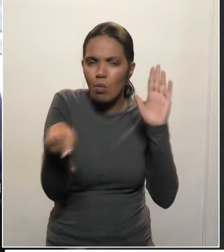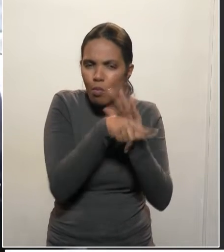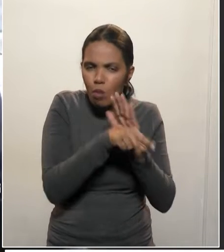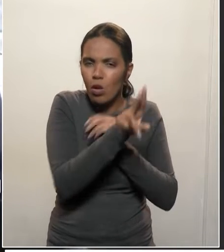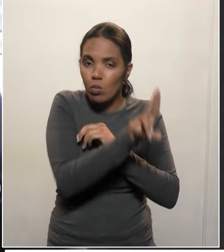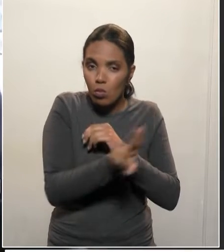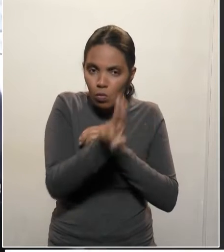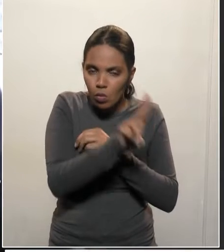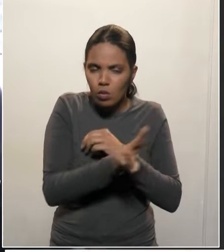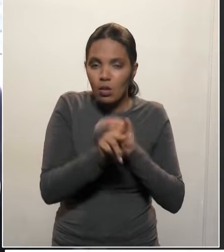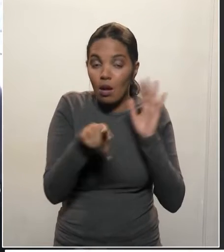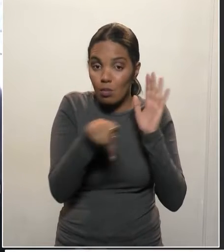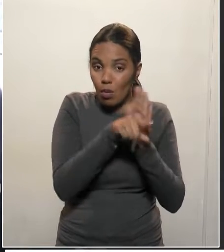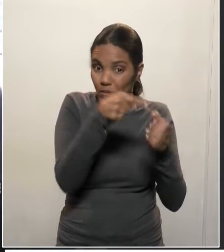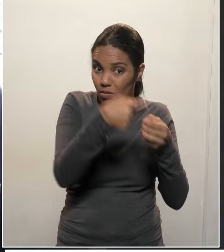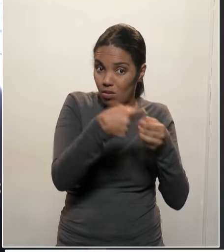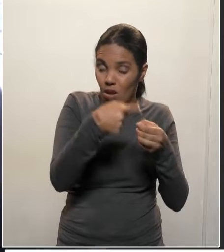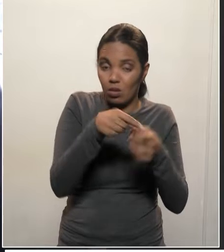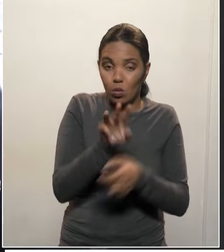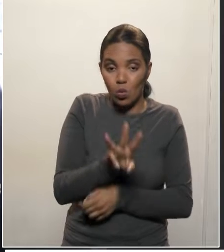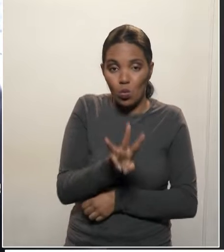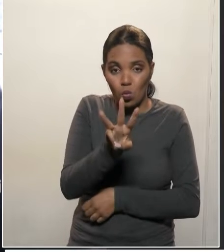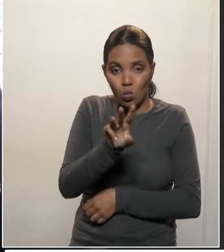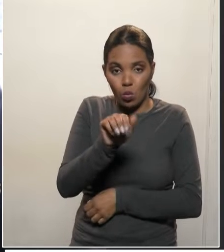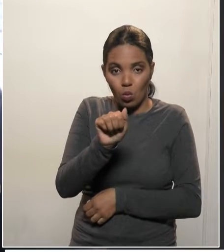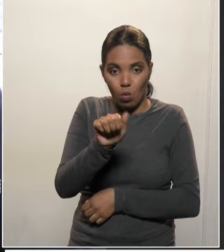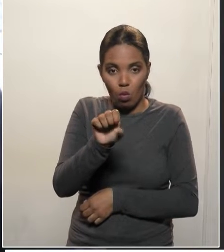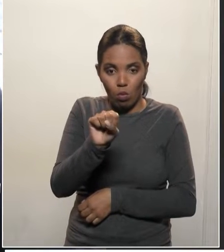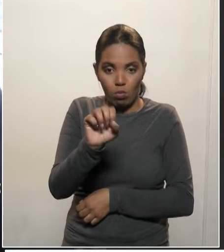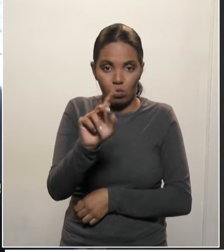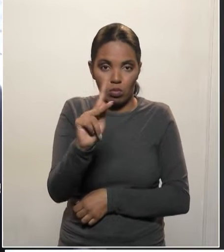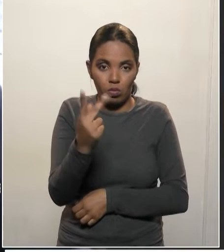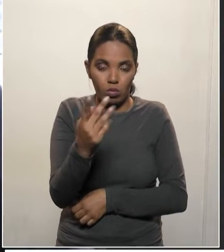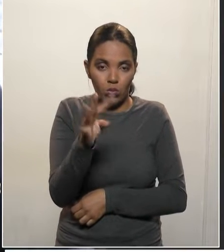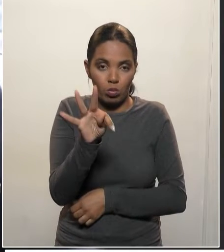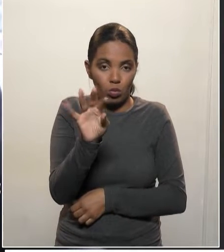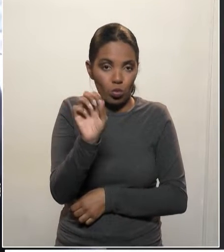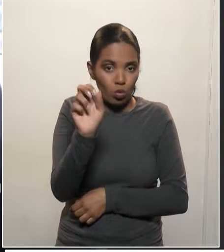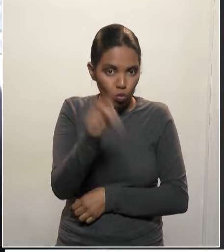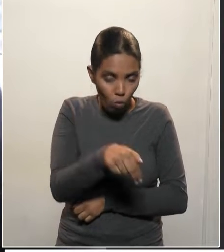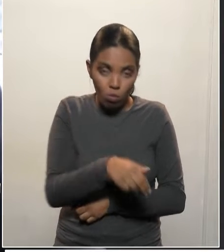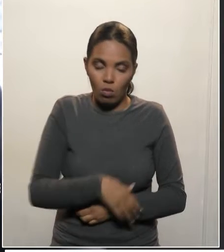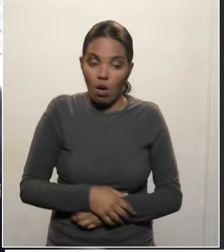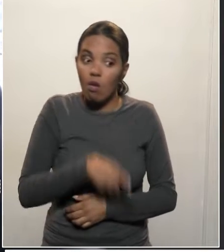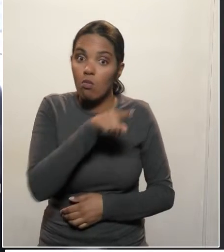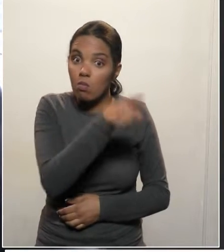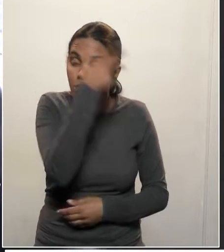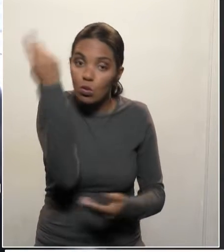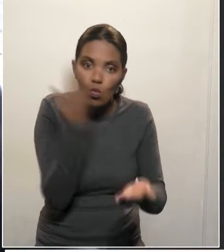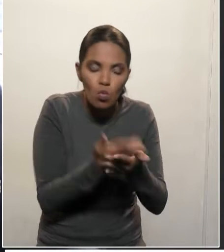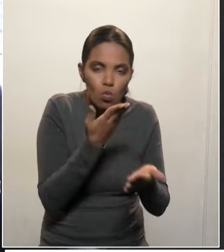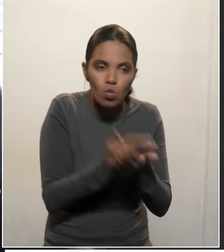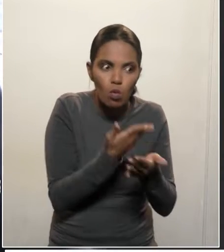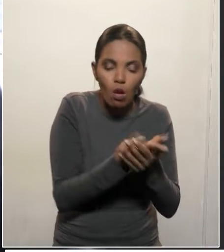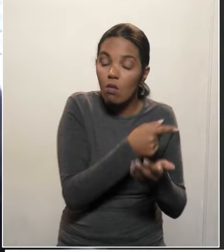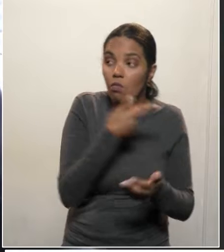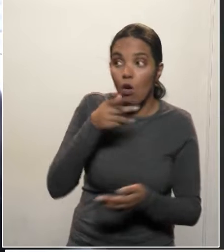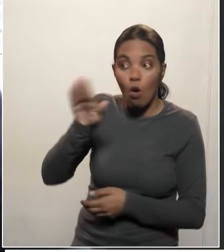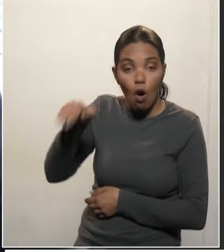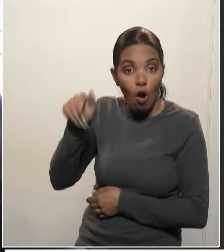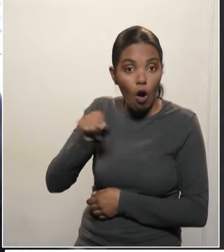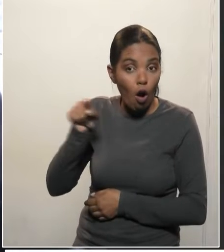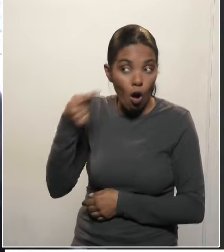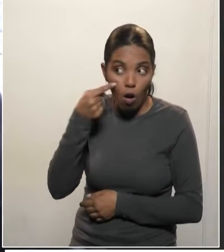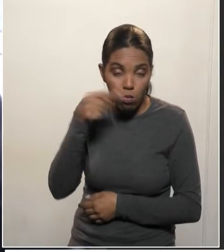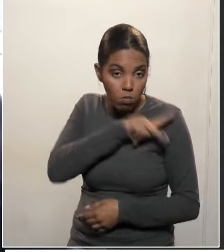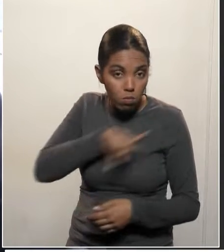Universidade de Washington, que convenceu o presidente americano que, se ele não tomasse as medidas de isolamento, em alguns casos,